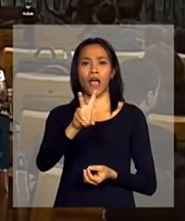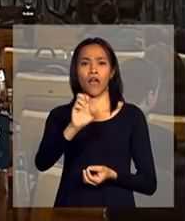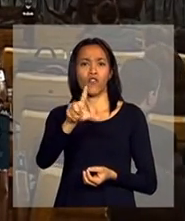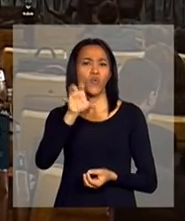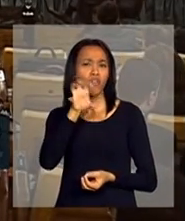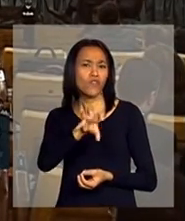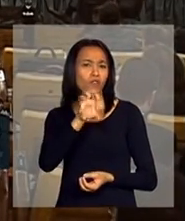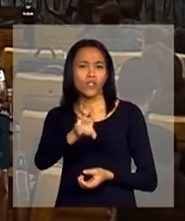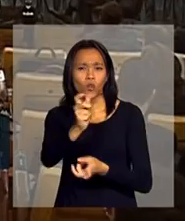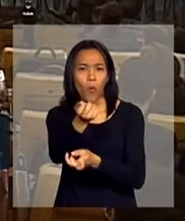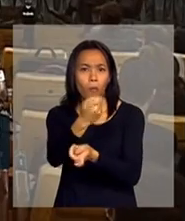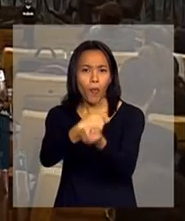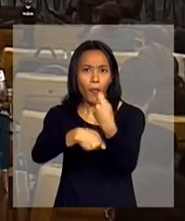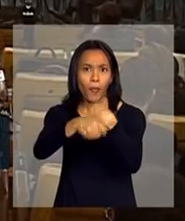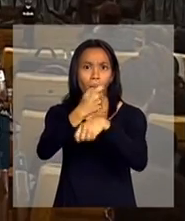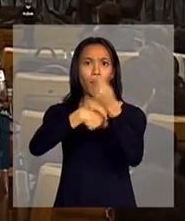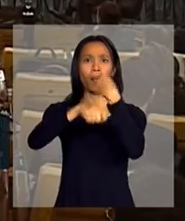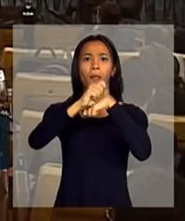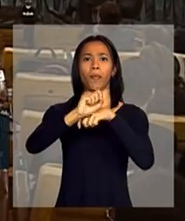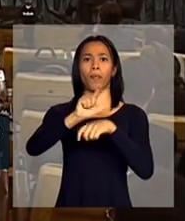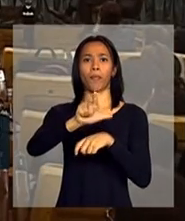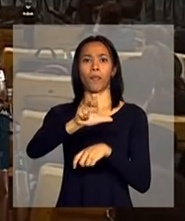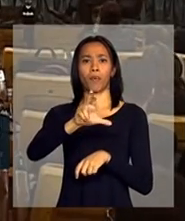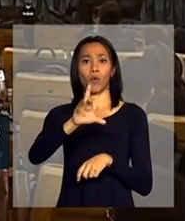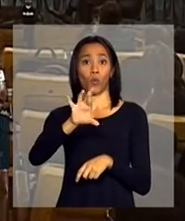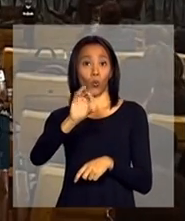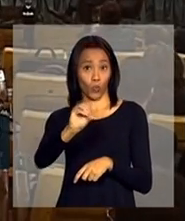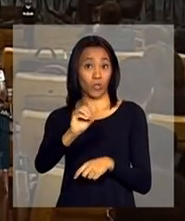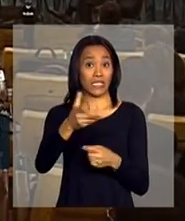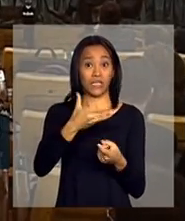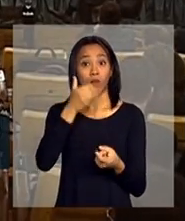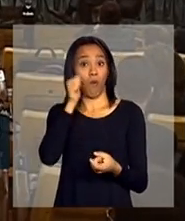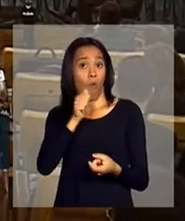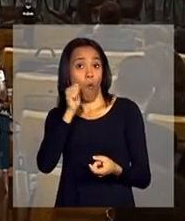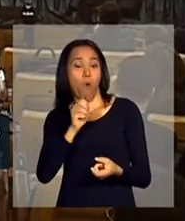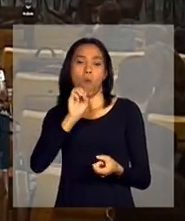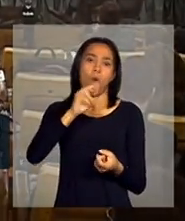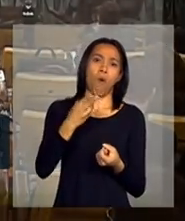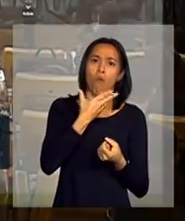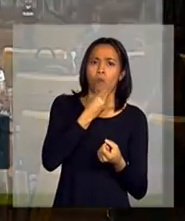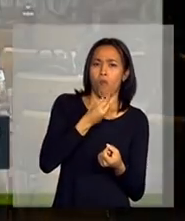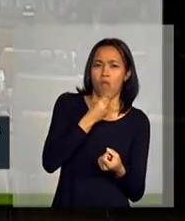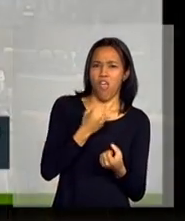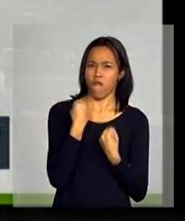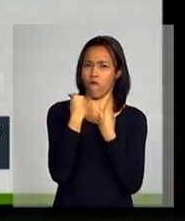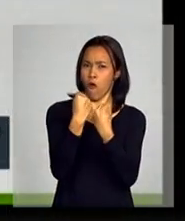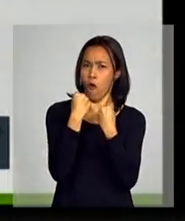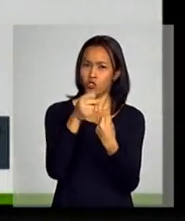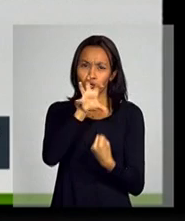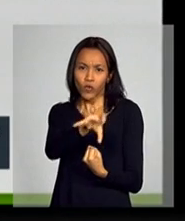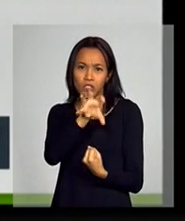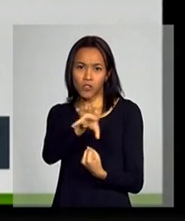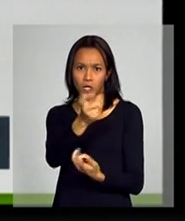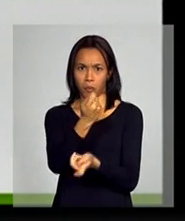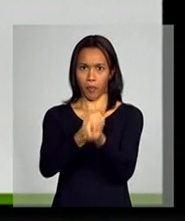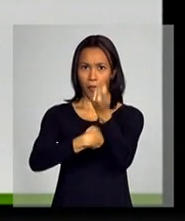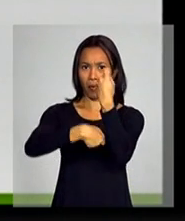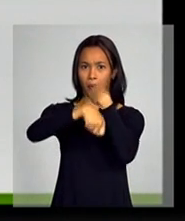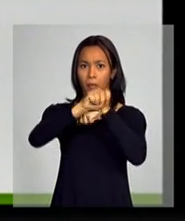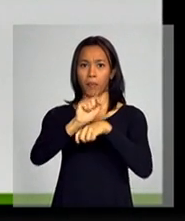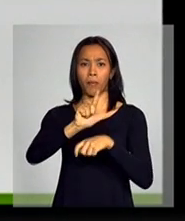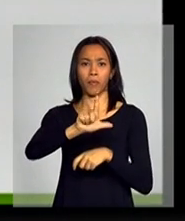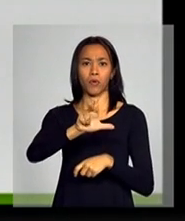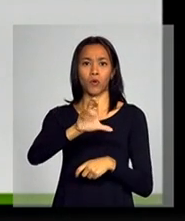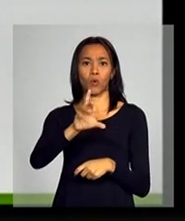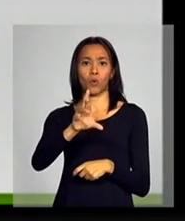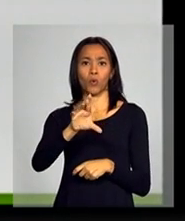interagindo. Eu quero saber se gênero se tornou uma variável mais forte ou menos forte ao longo do tempo. se o